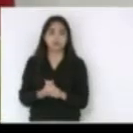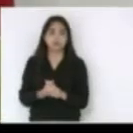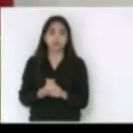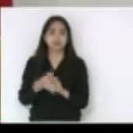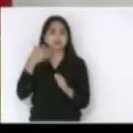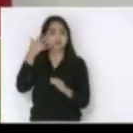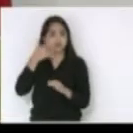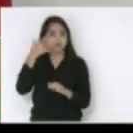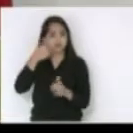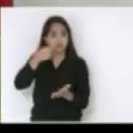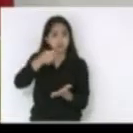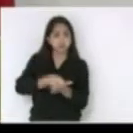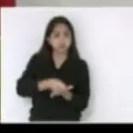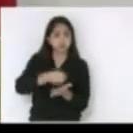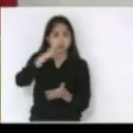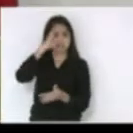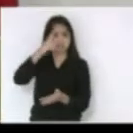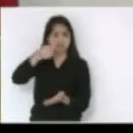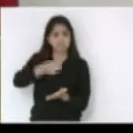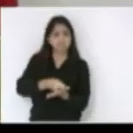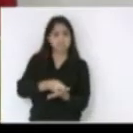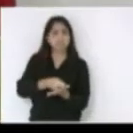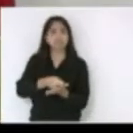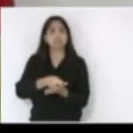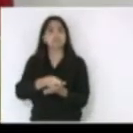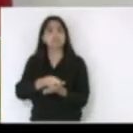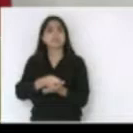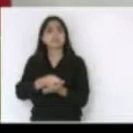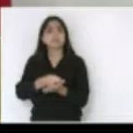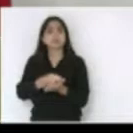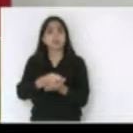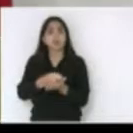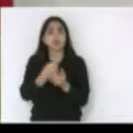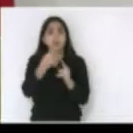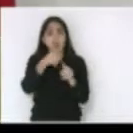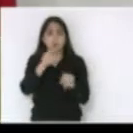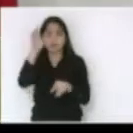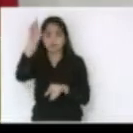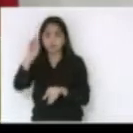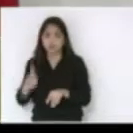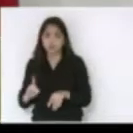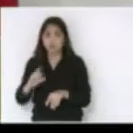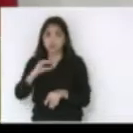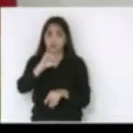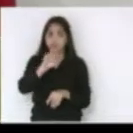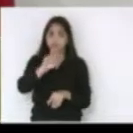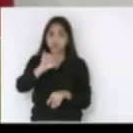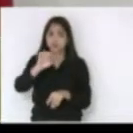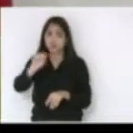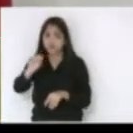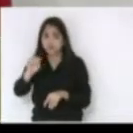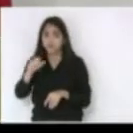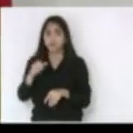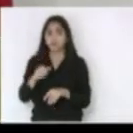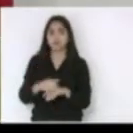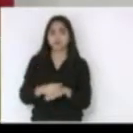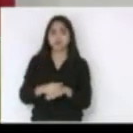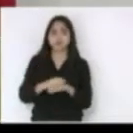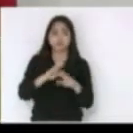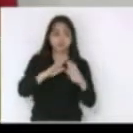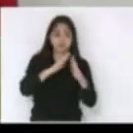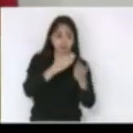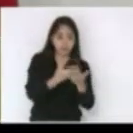extremista militarista de cerceamento dos direitos civis do controle do pensamento nas